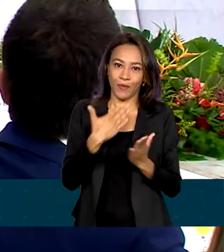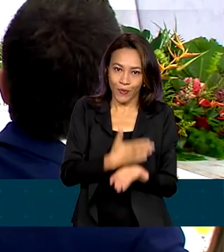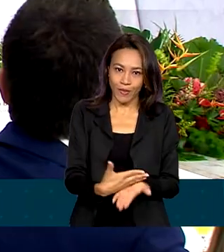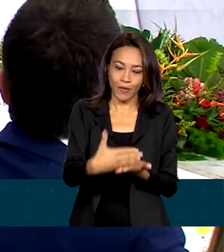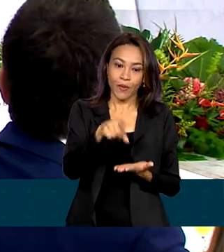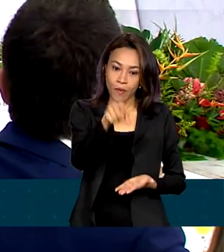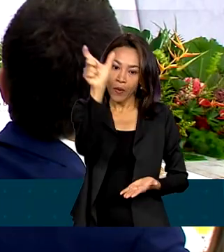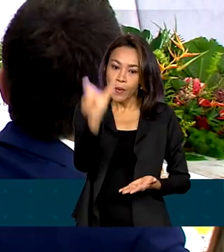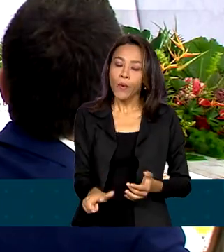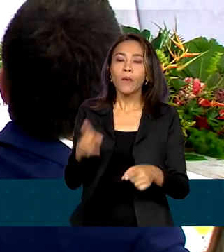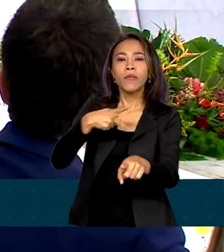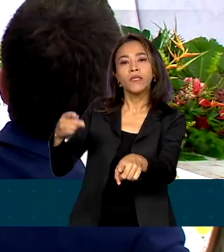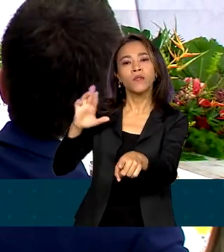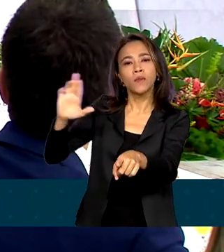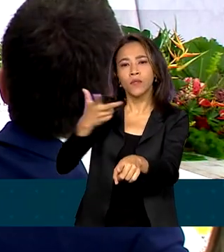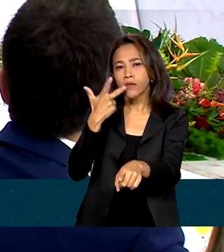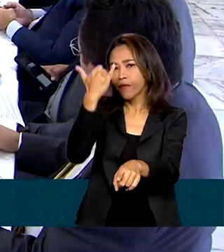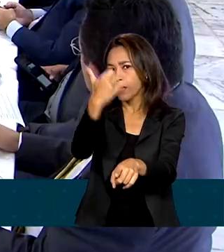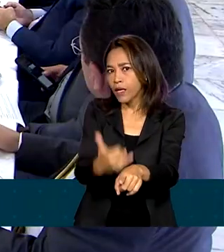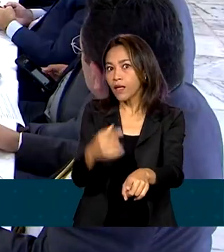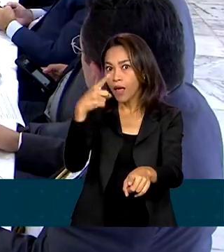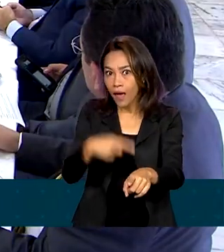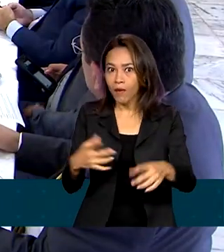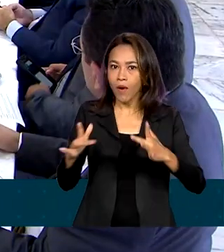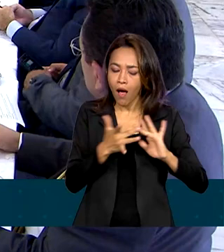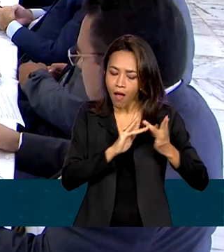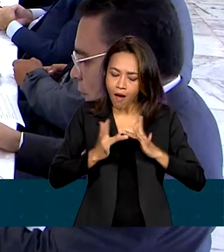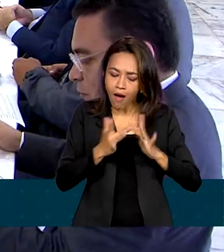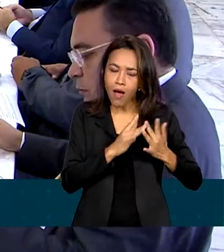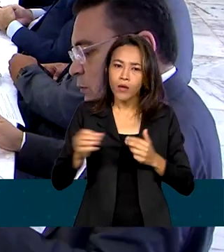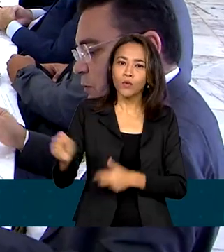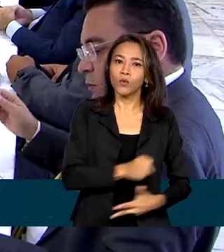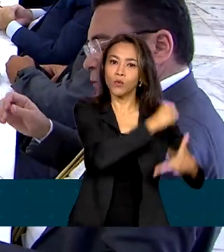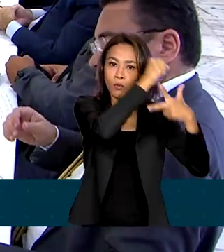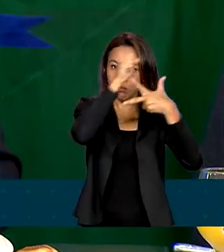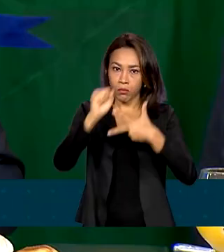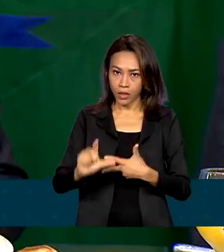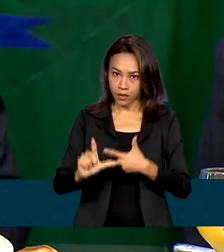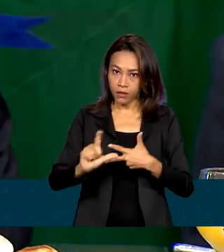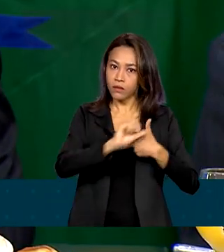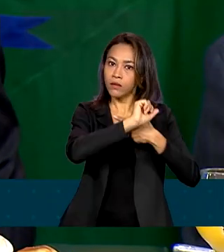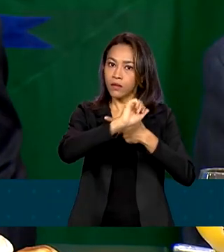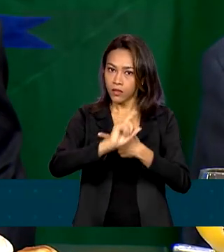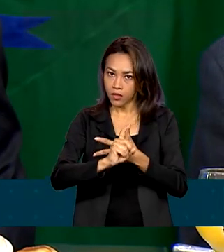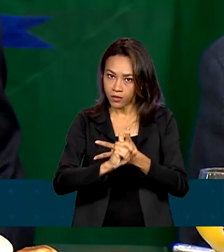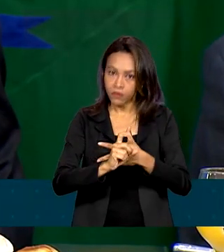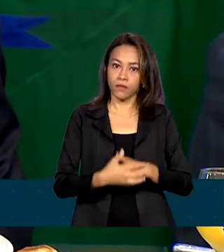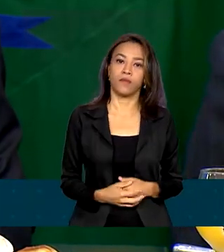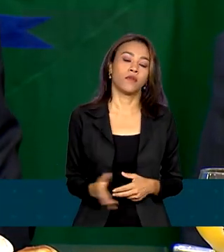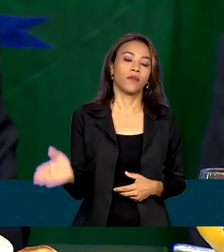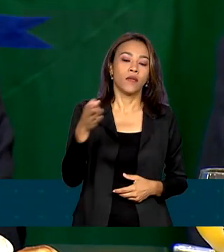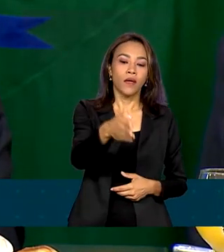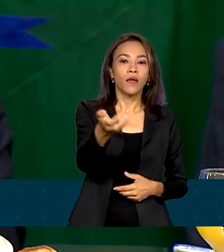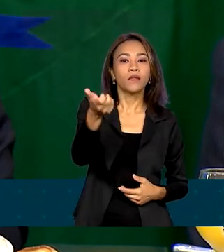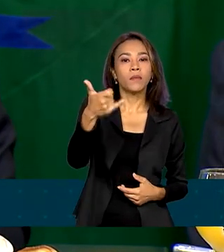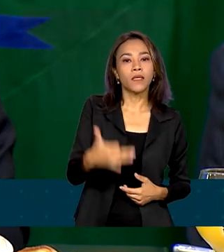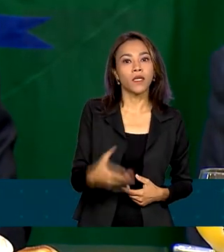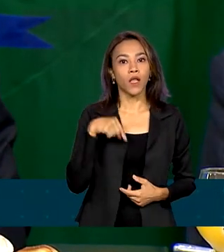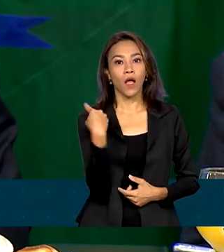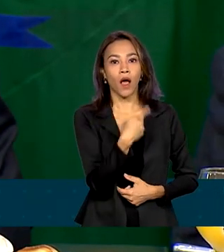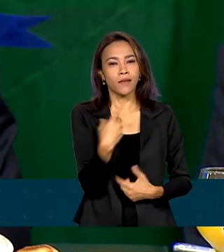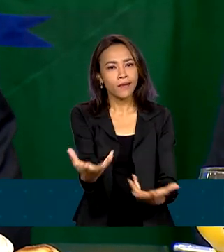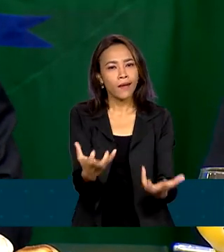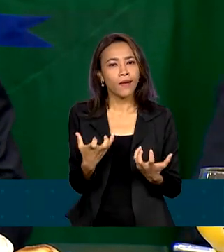de uma nova relação entre os poderes executivo e legislativo. Nós queremos restabelecer a relação